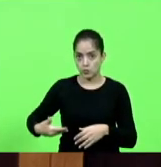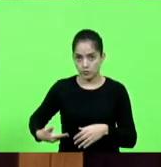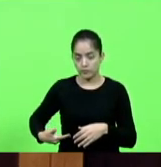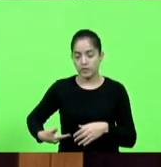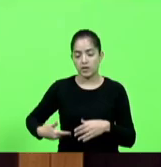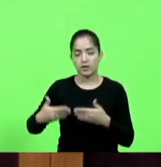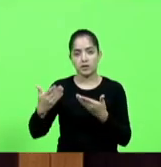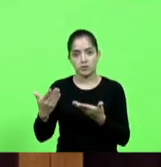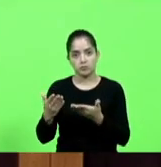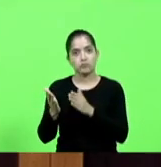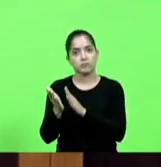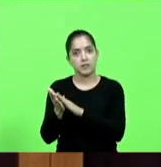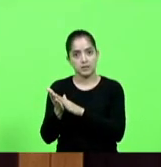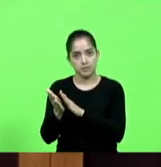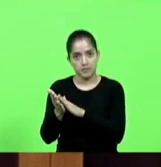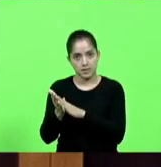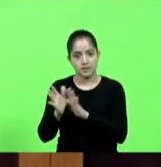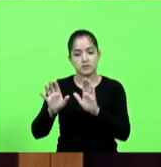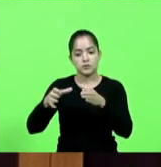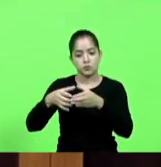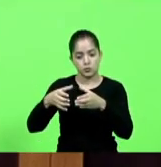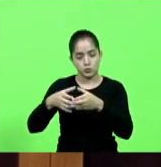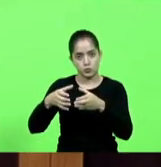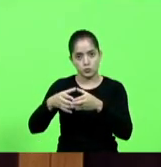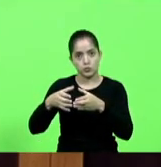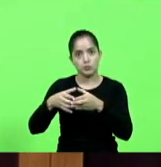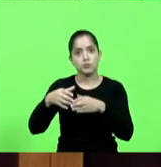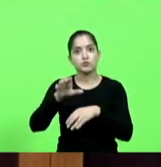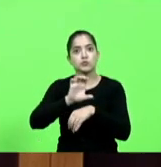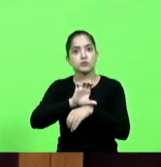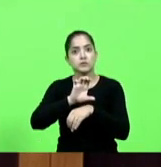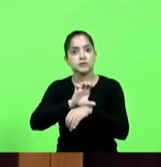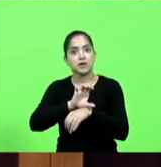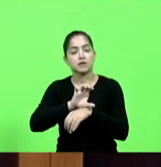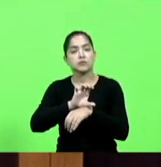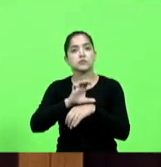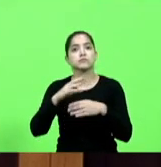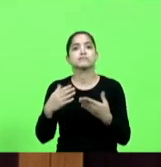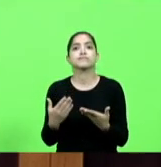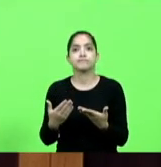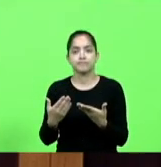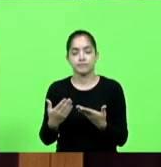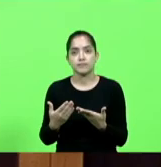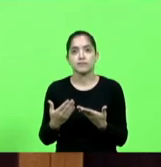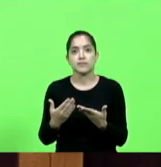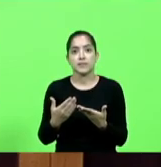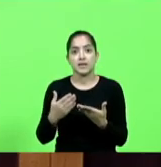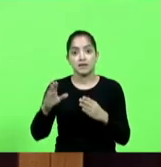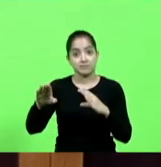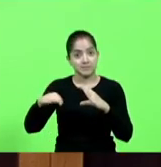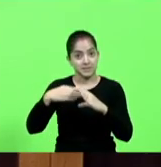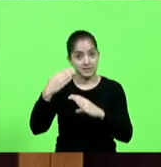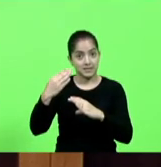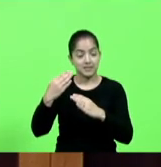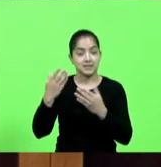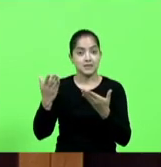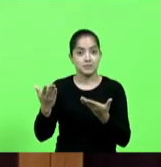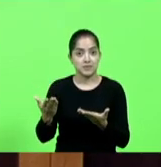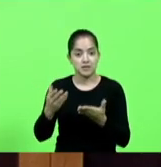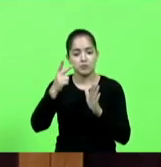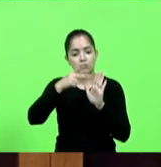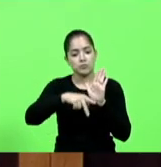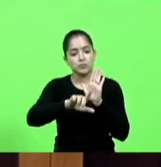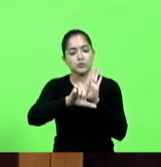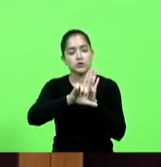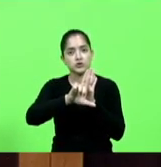parabéns à equipe do governo do estado por ter encaminhado a essa casa legislativa um projeto